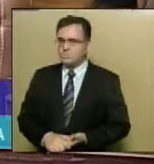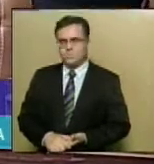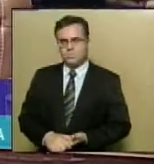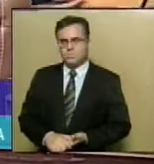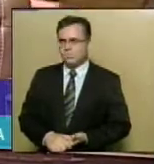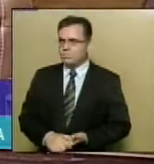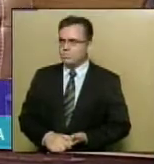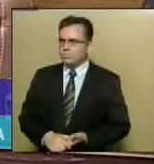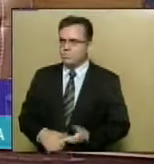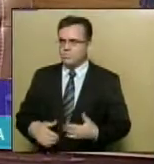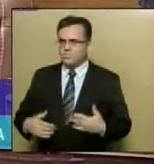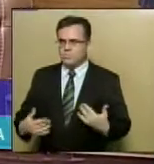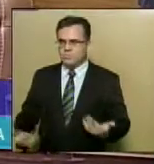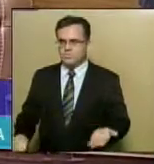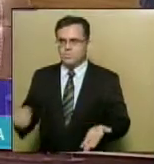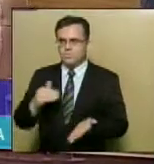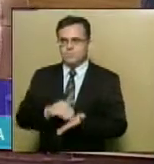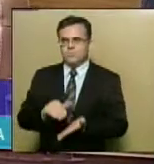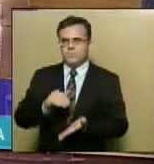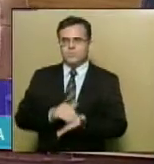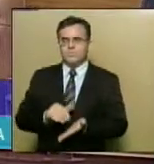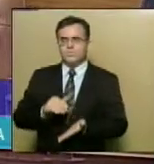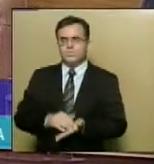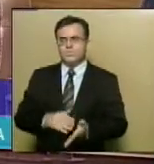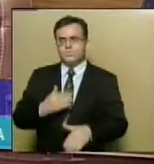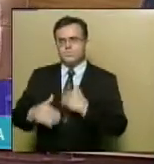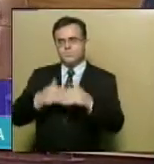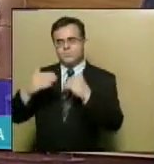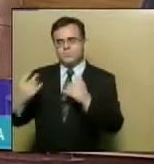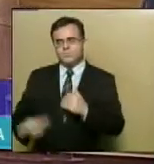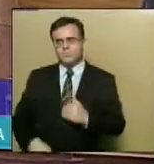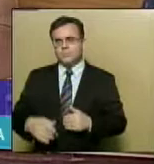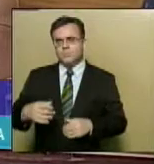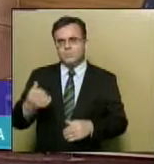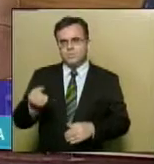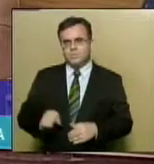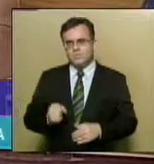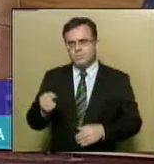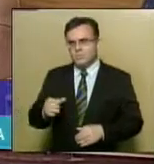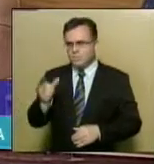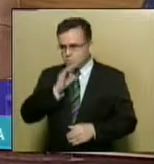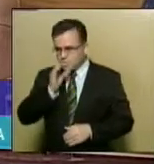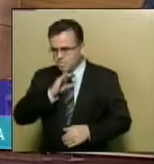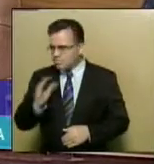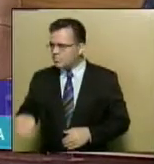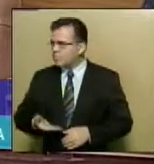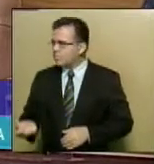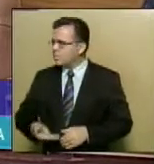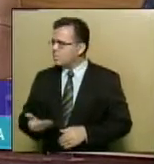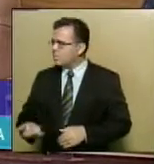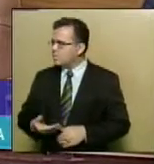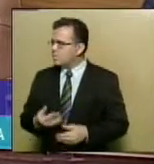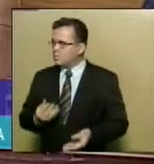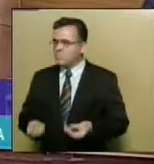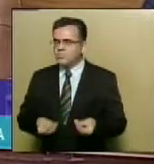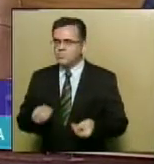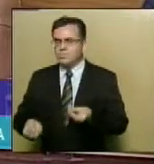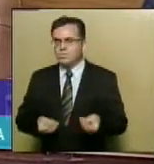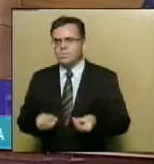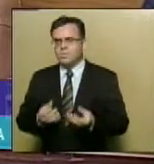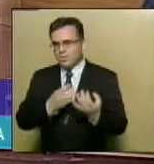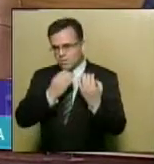e Secretaria da Agricultura e Desenvolvimento Rural de Sergipe, a viabilização do Programa de Distribuição de Semente de Milho,